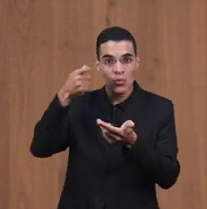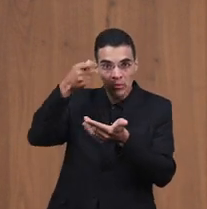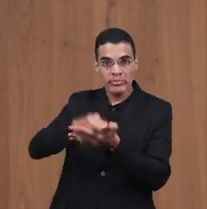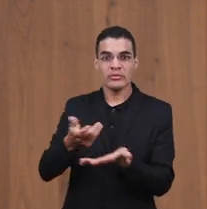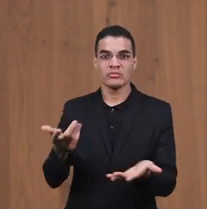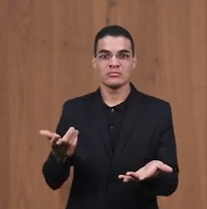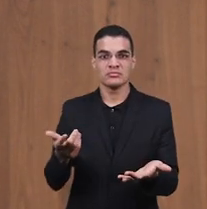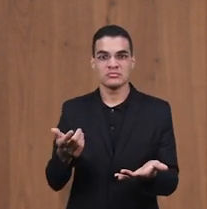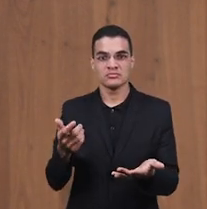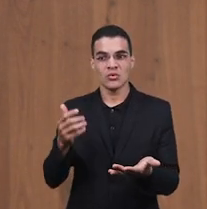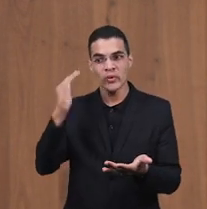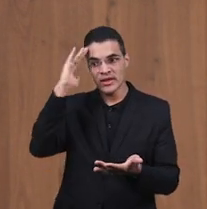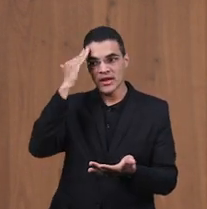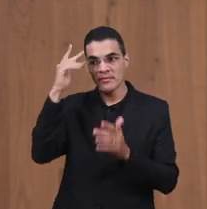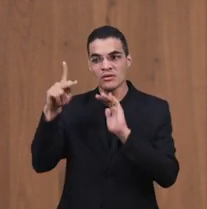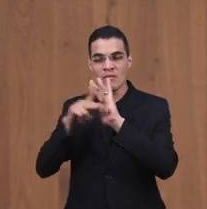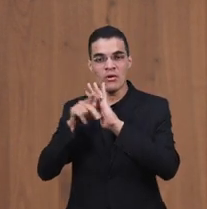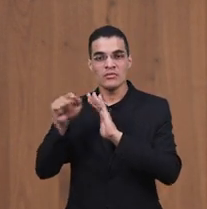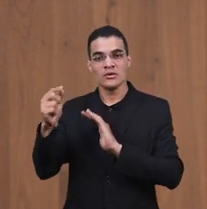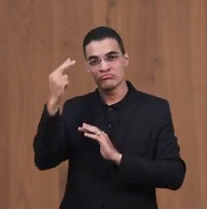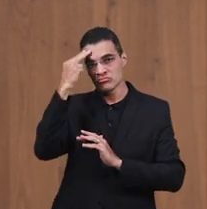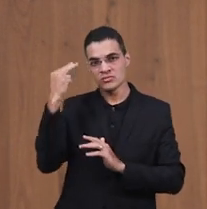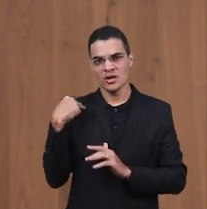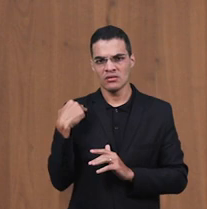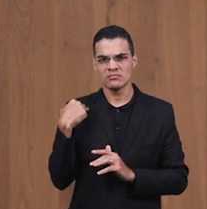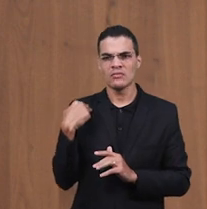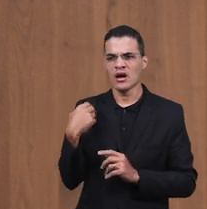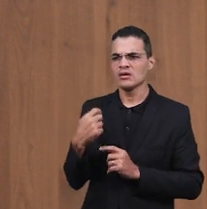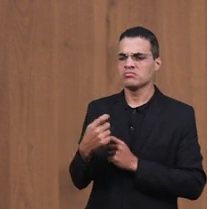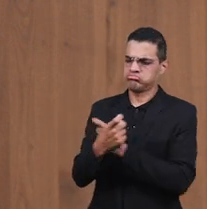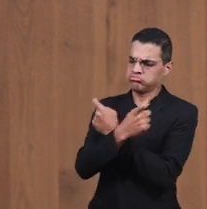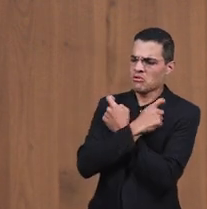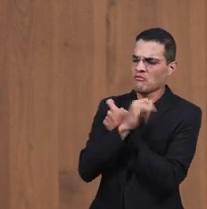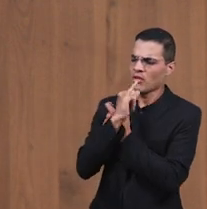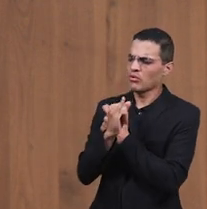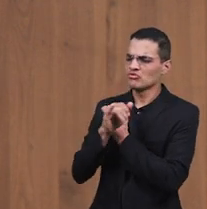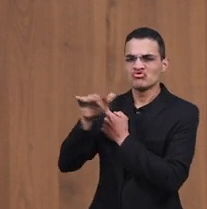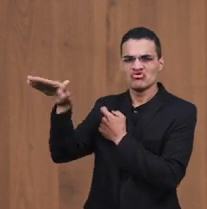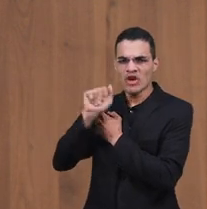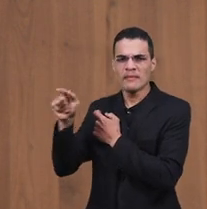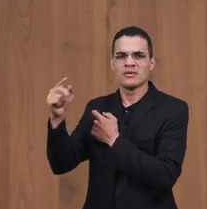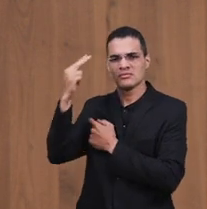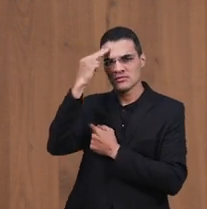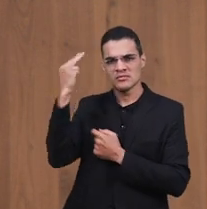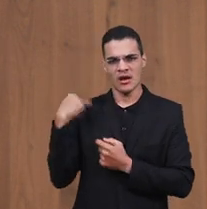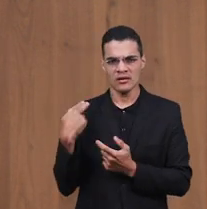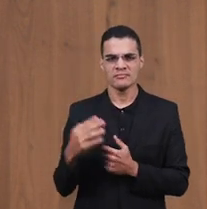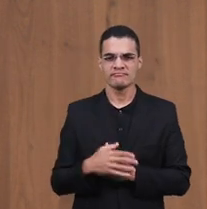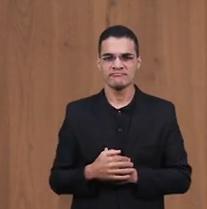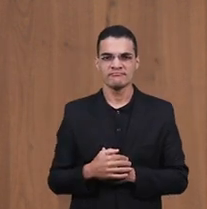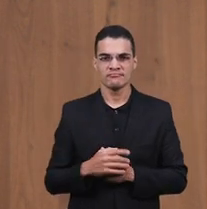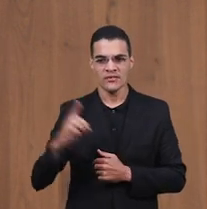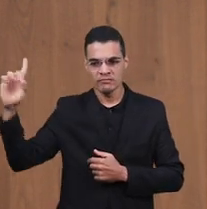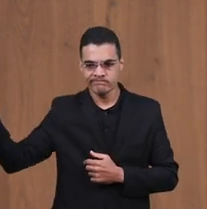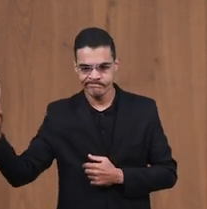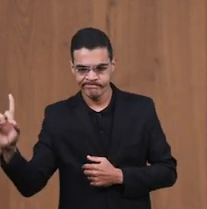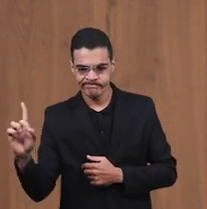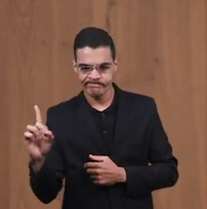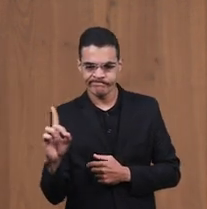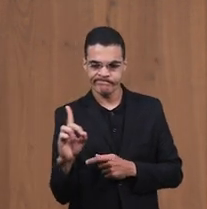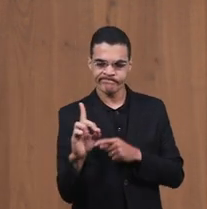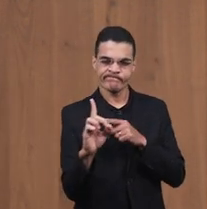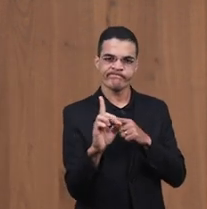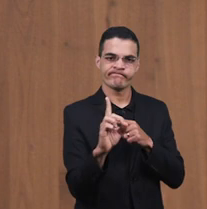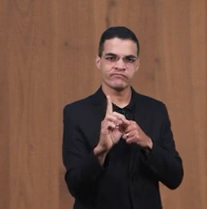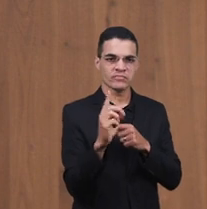cumpriu Aí o faraó Fala assim Manda trazer esse rapaz Quando Quando José Chega